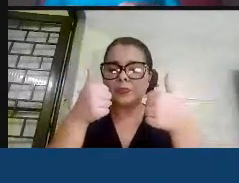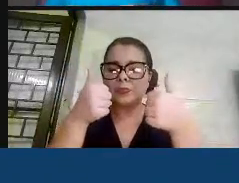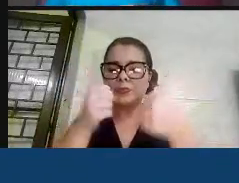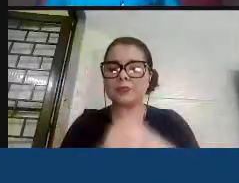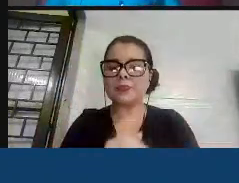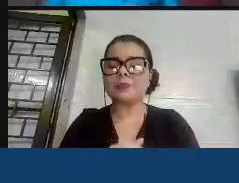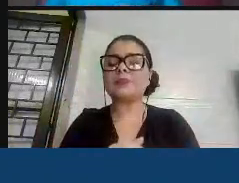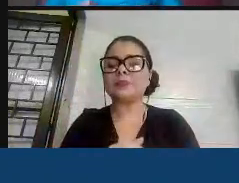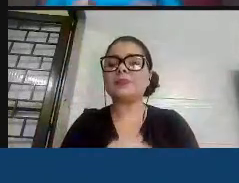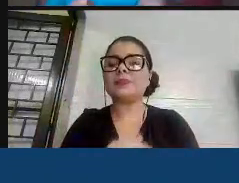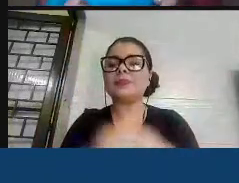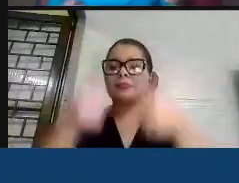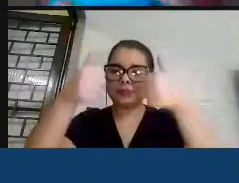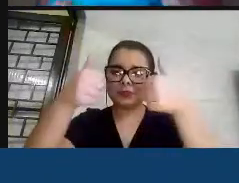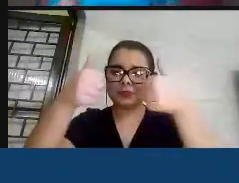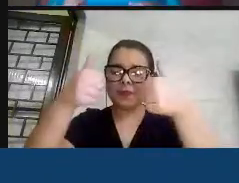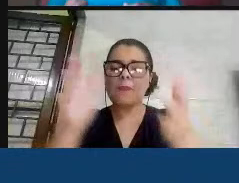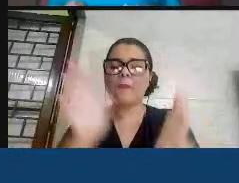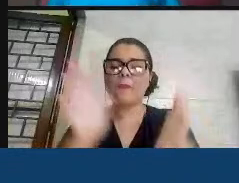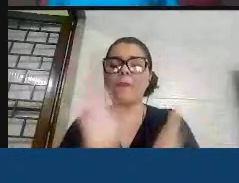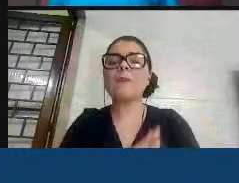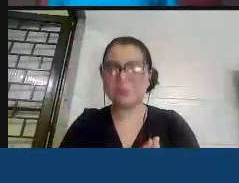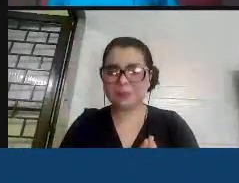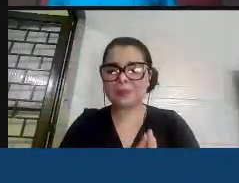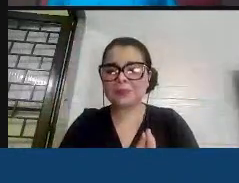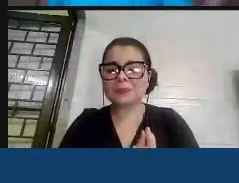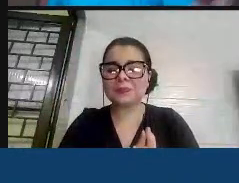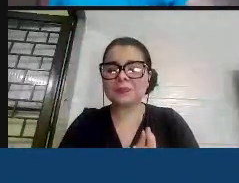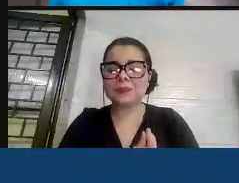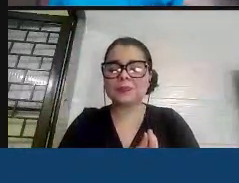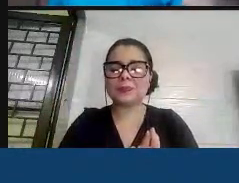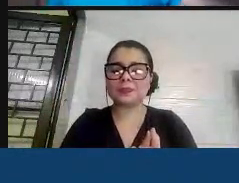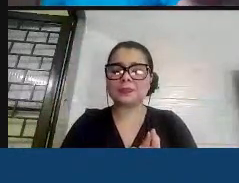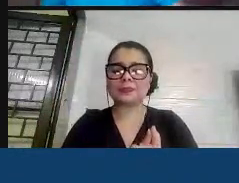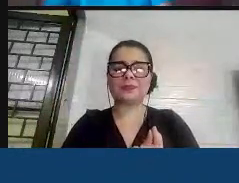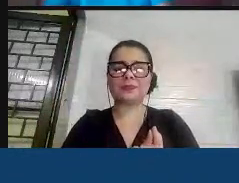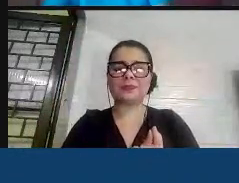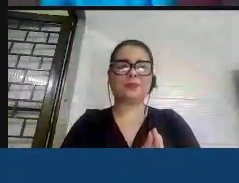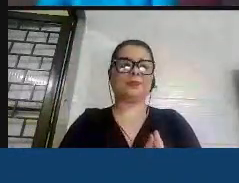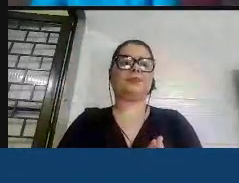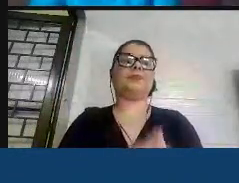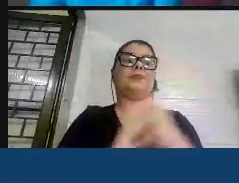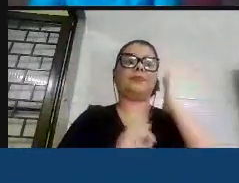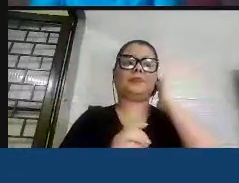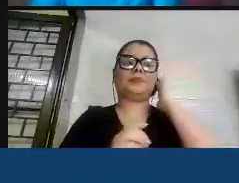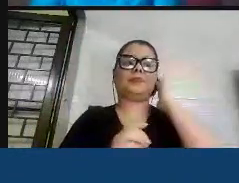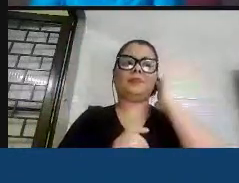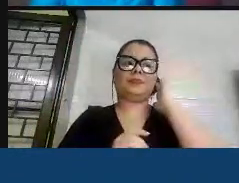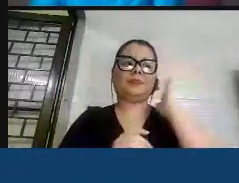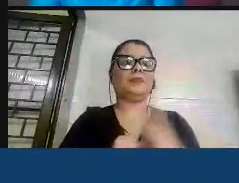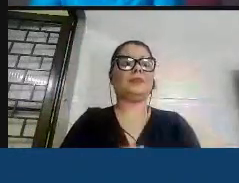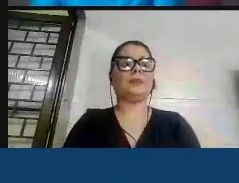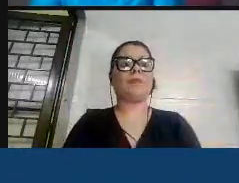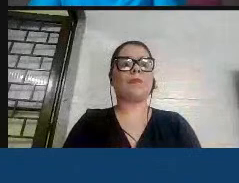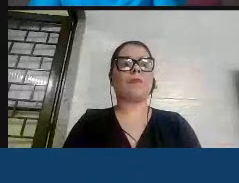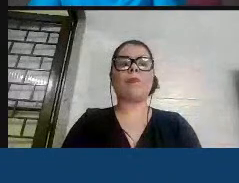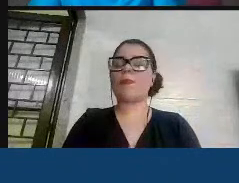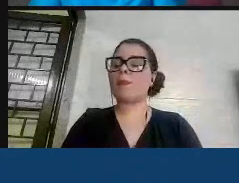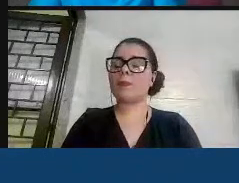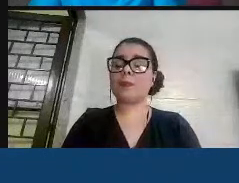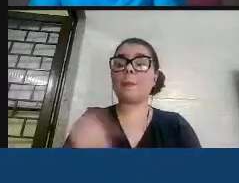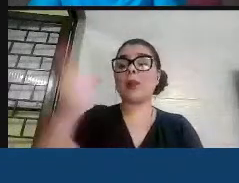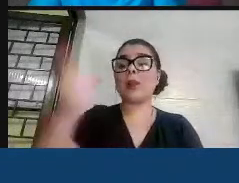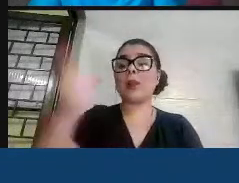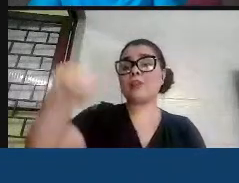Ok? Dá para ouvir, prossegue. É que eu li ali, está sem áudio, enfim, para vocês